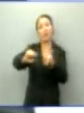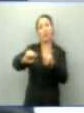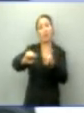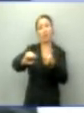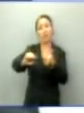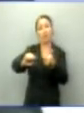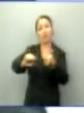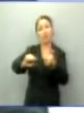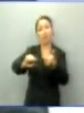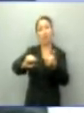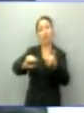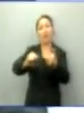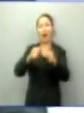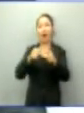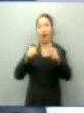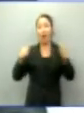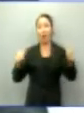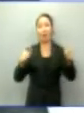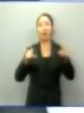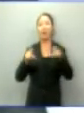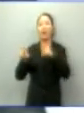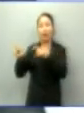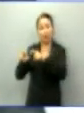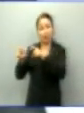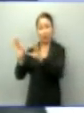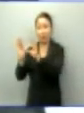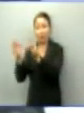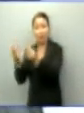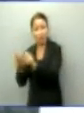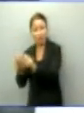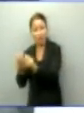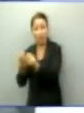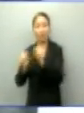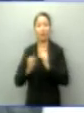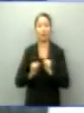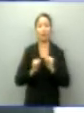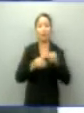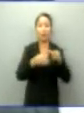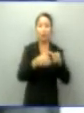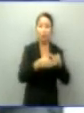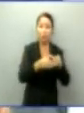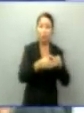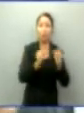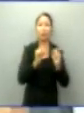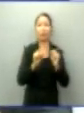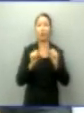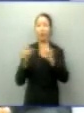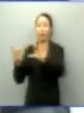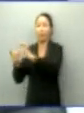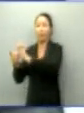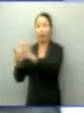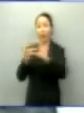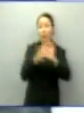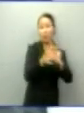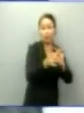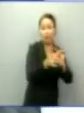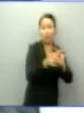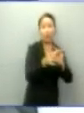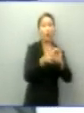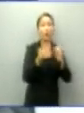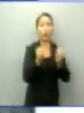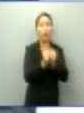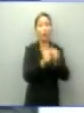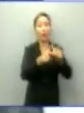economia, apostando na agricultura familiar, em cadeias produtivas da agricultura familiar, sintonizadas com a grande agricultura,